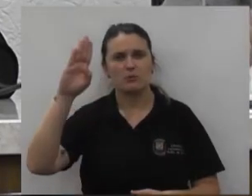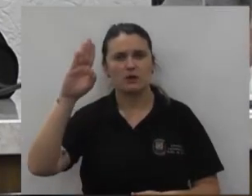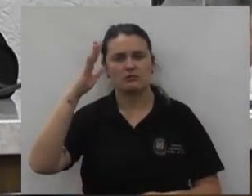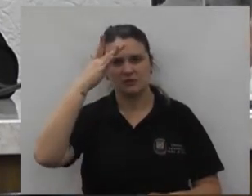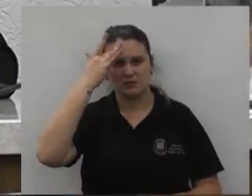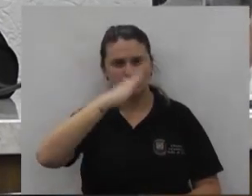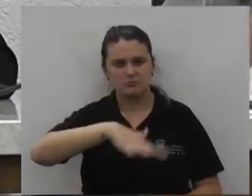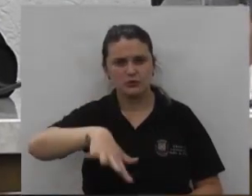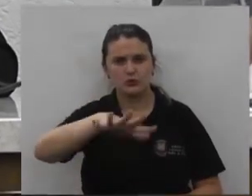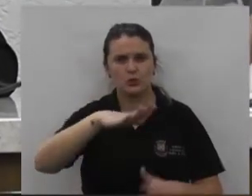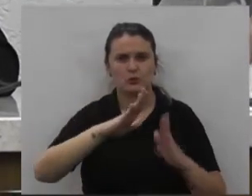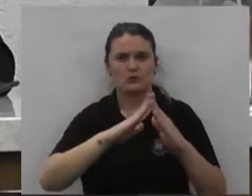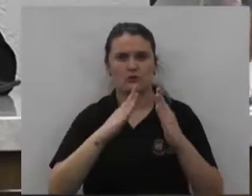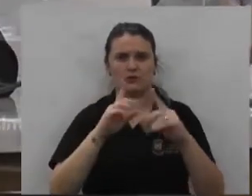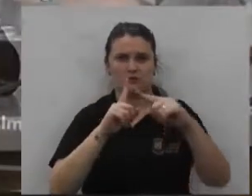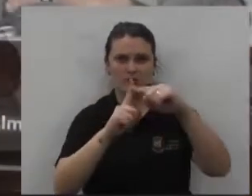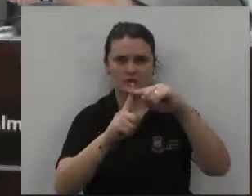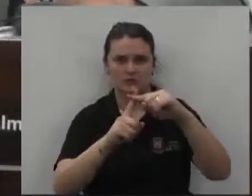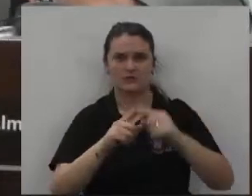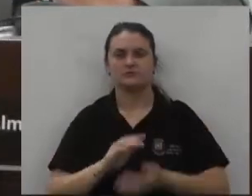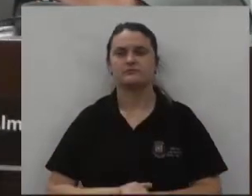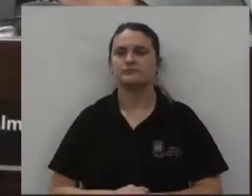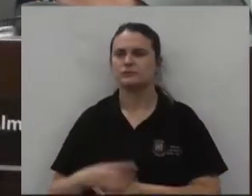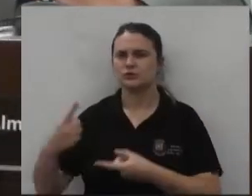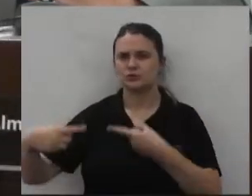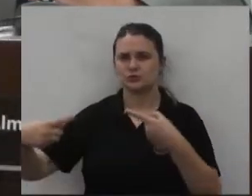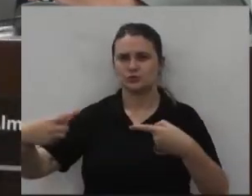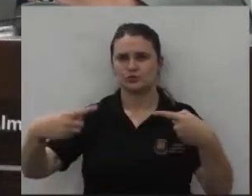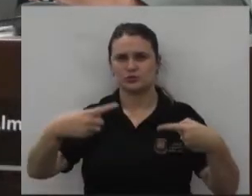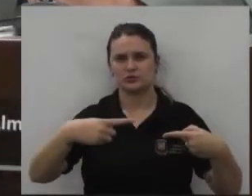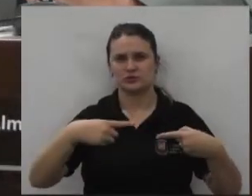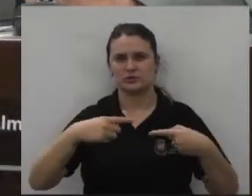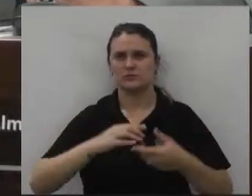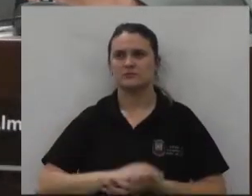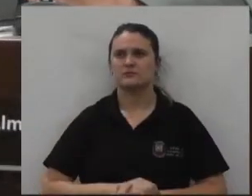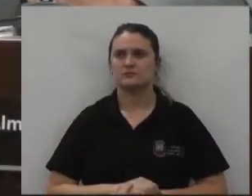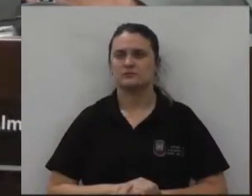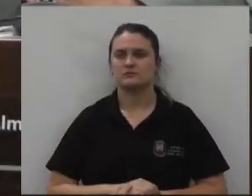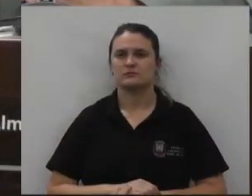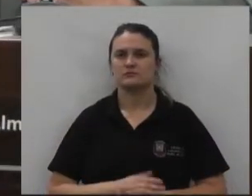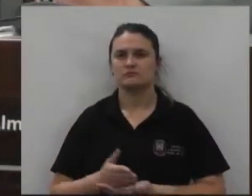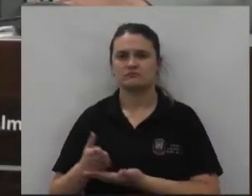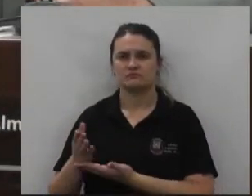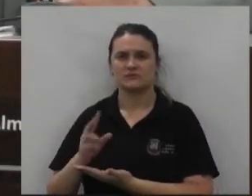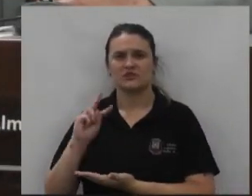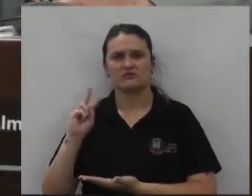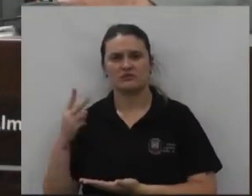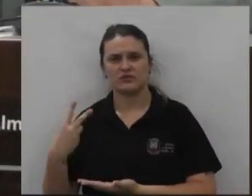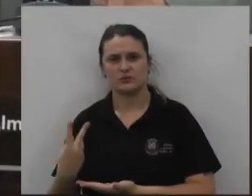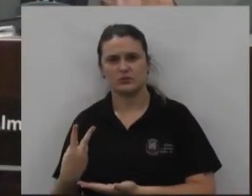aos membros de suas congregações em discussão vereador